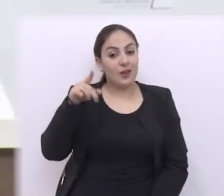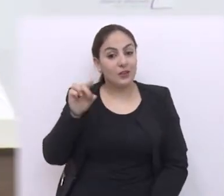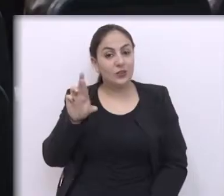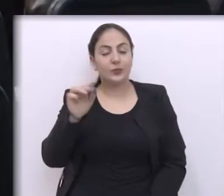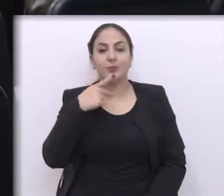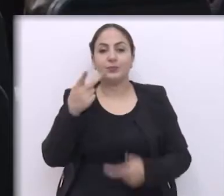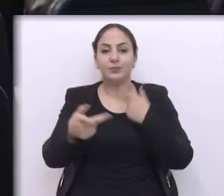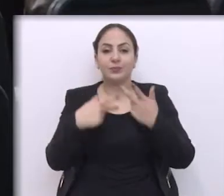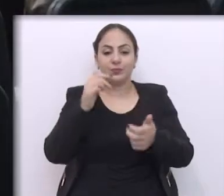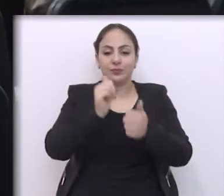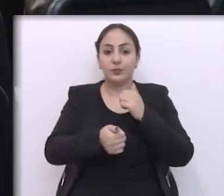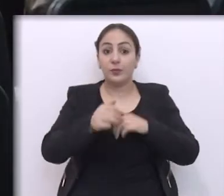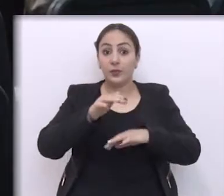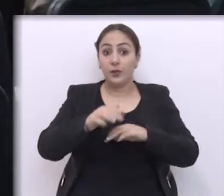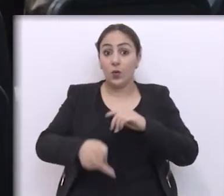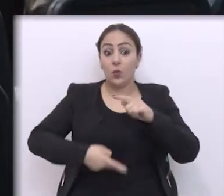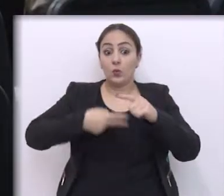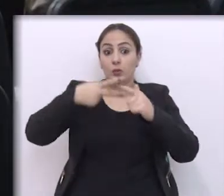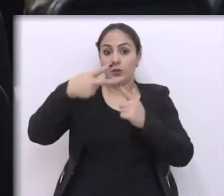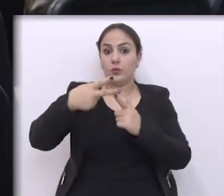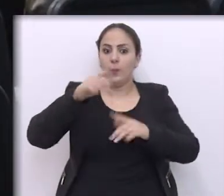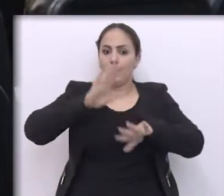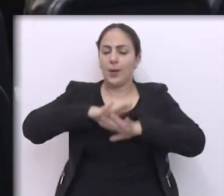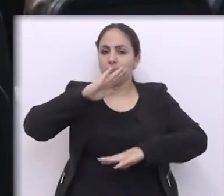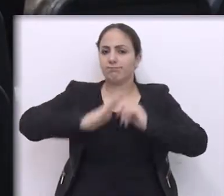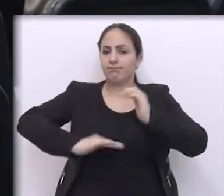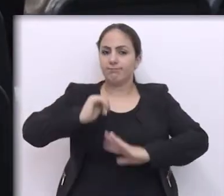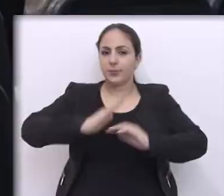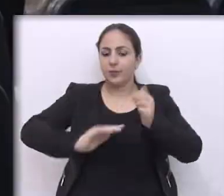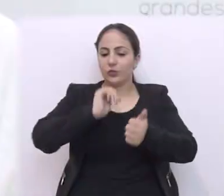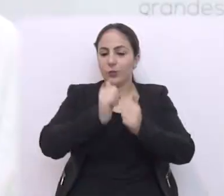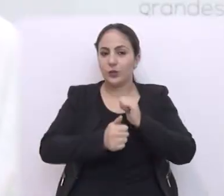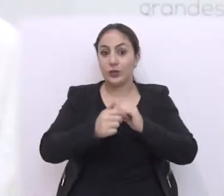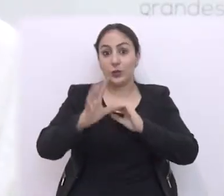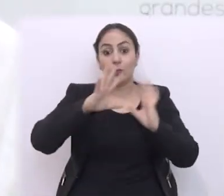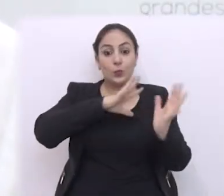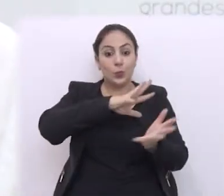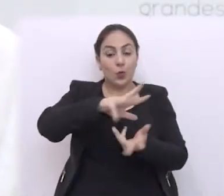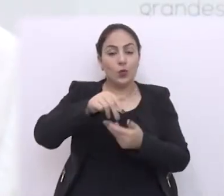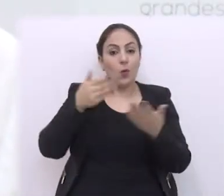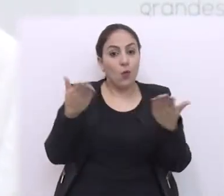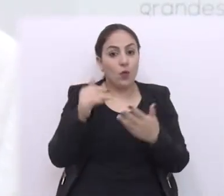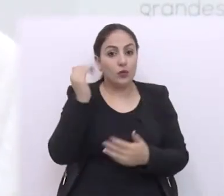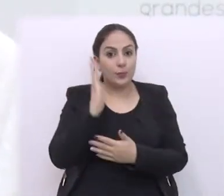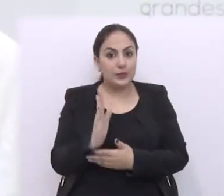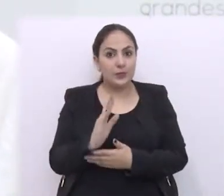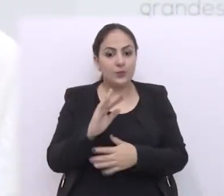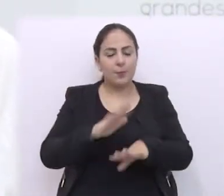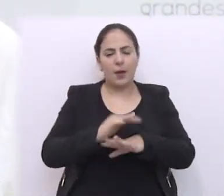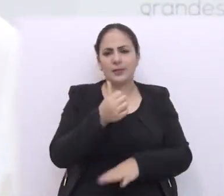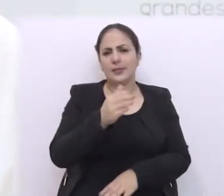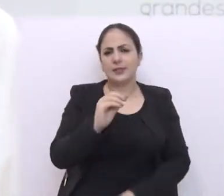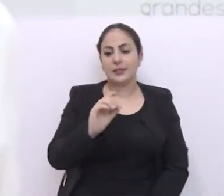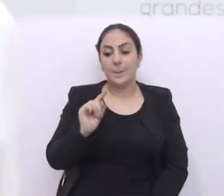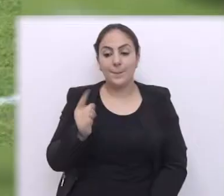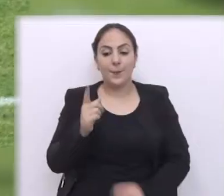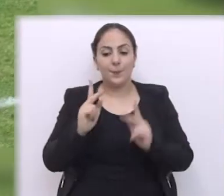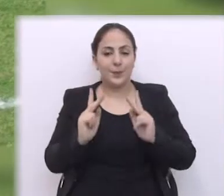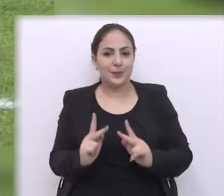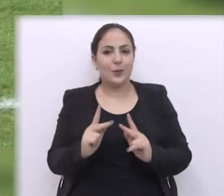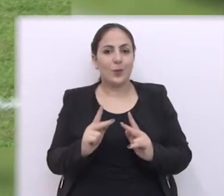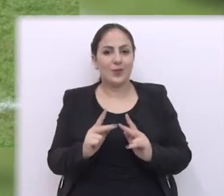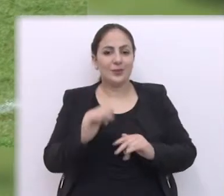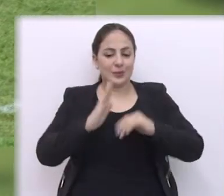tribuna para falar do esporte que é o segundo mais praticado no mundo. Hoje o Brasil tem mais de 60 mil adeptos